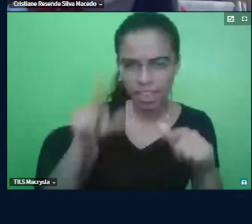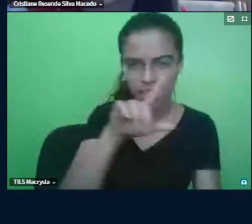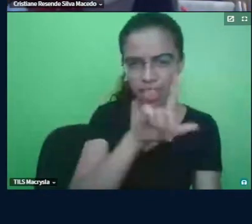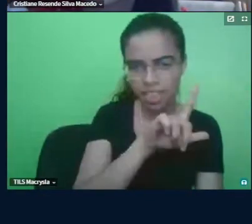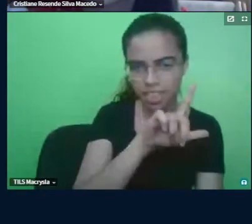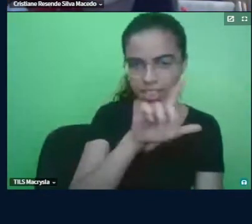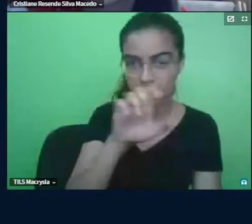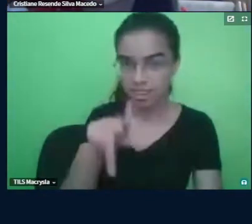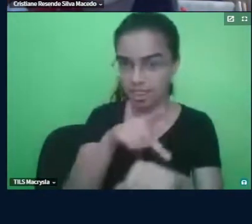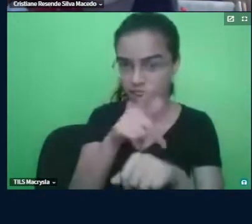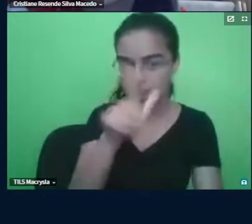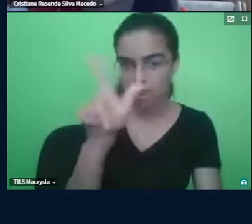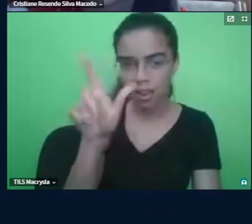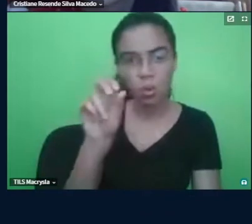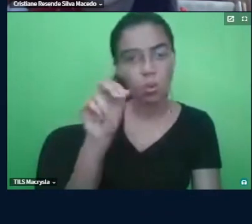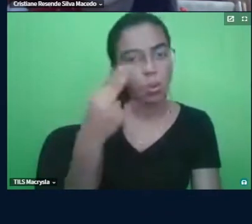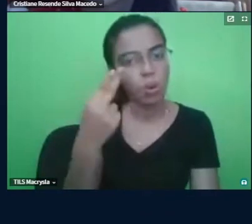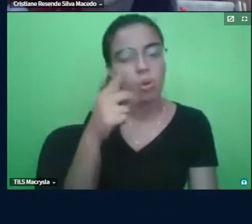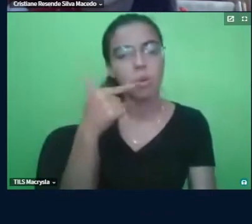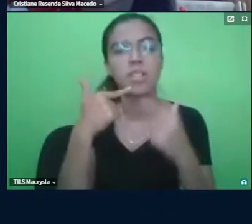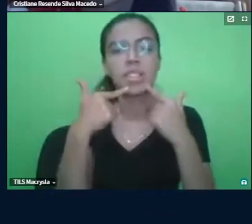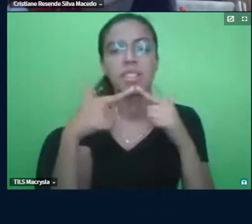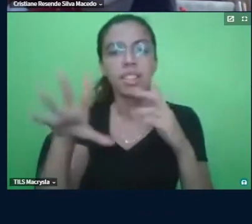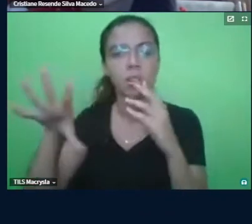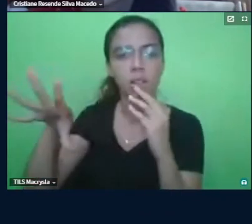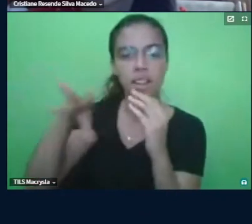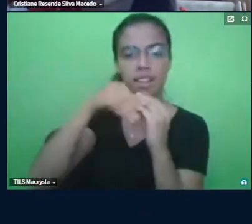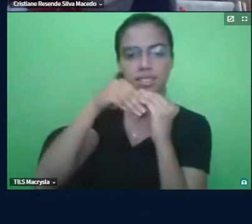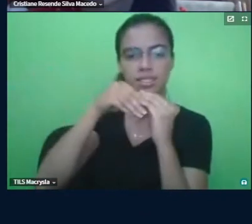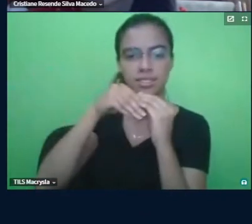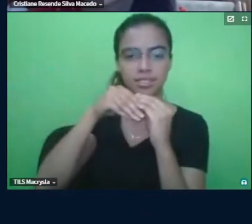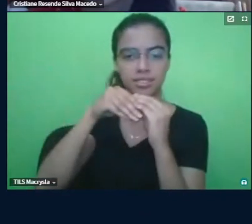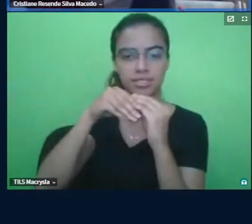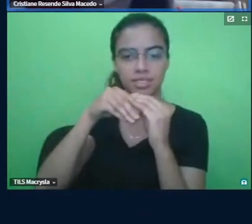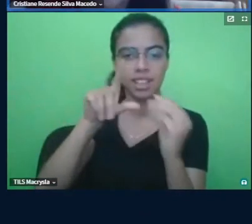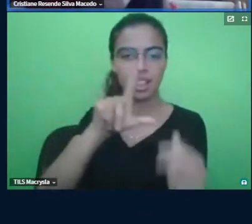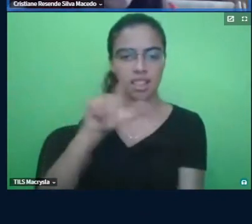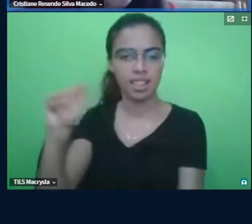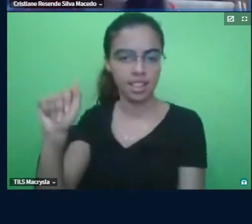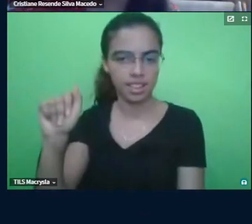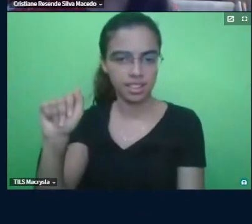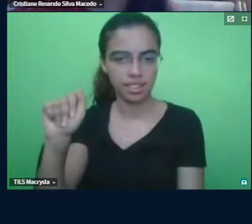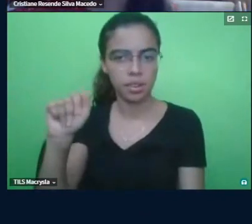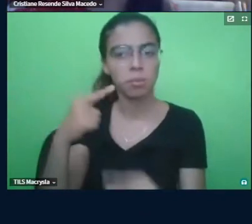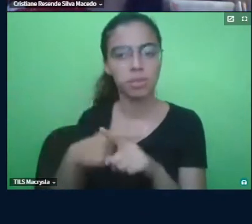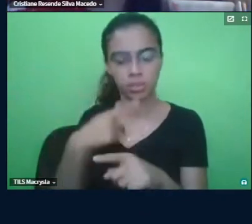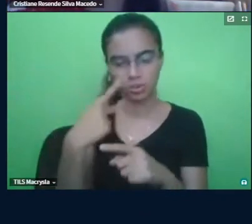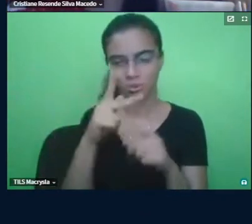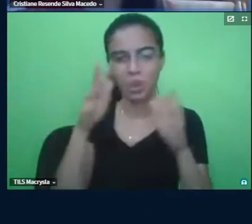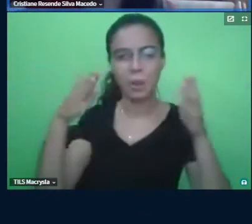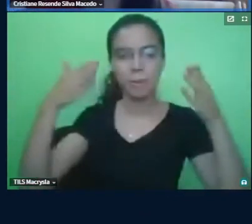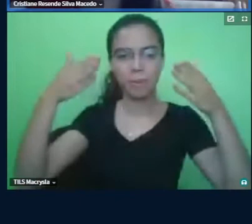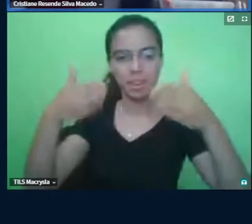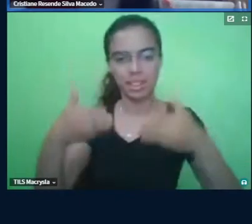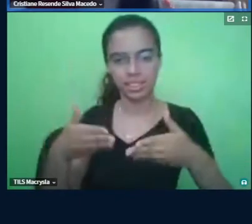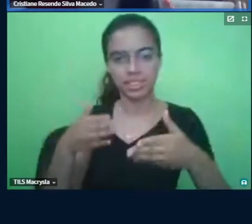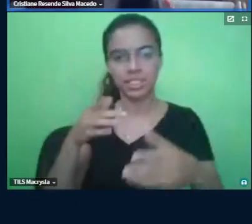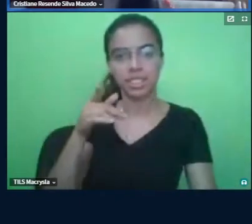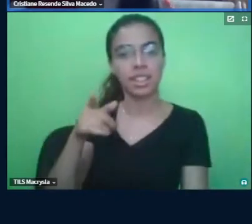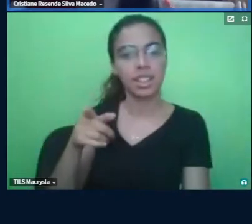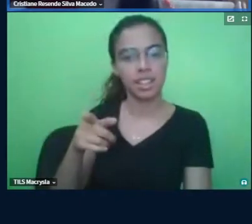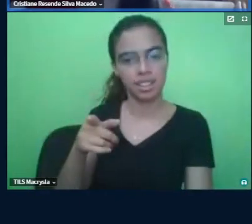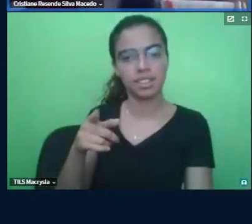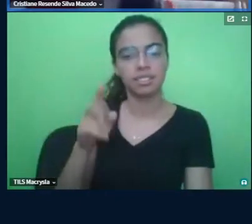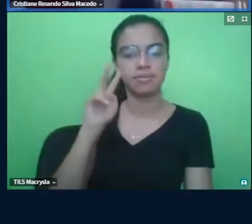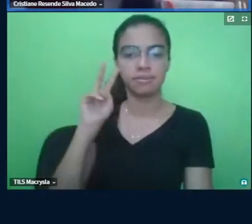ou é uma língua adicional? Você vê que a sua participante, ela vê essa